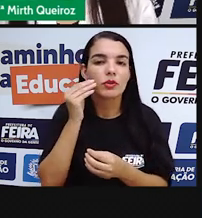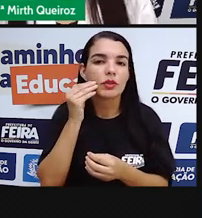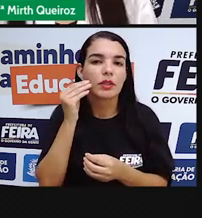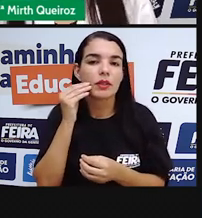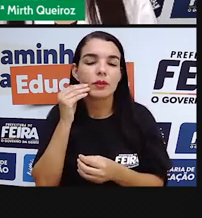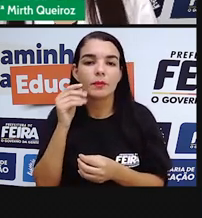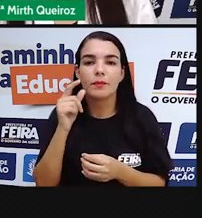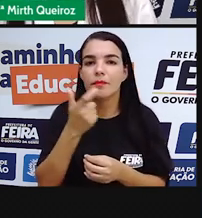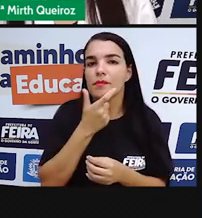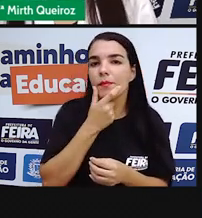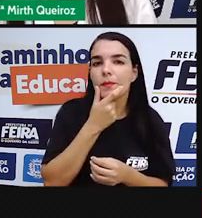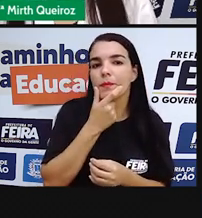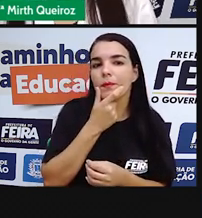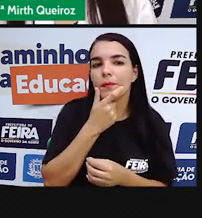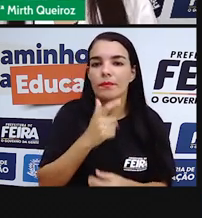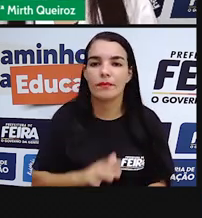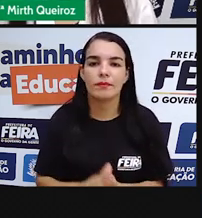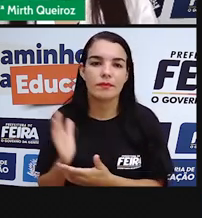grega. Vamos lá?